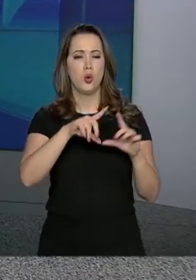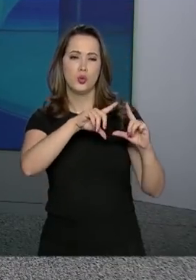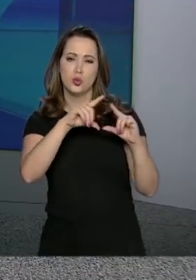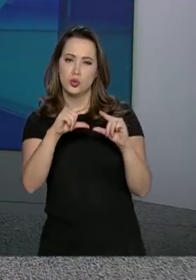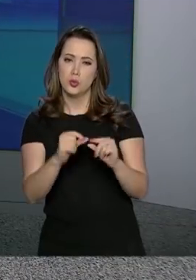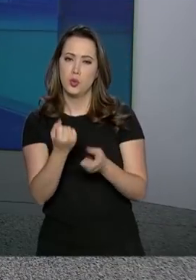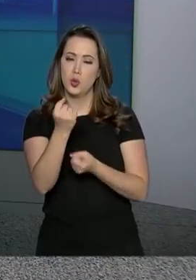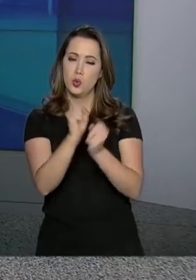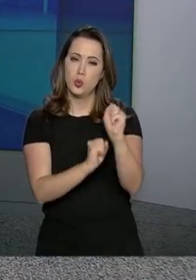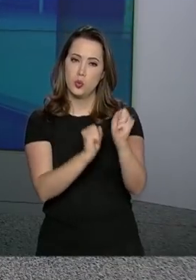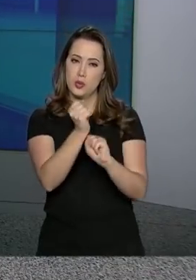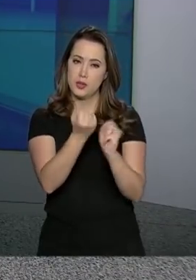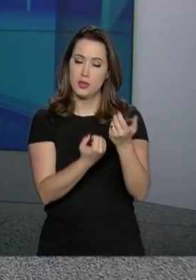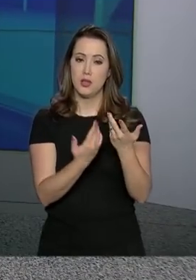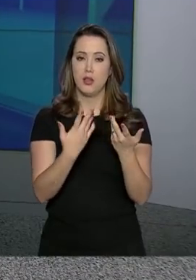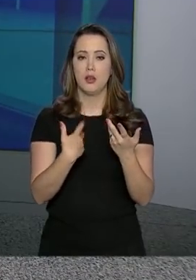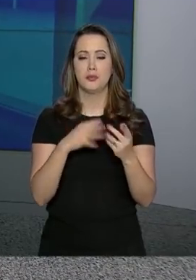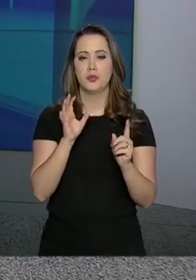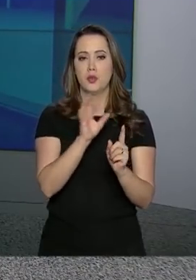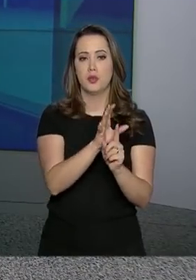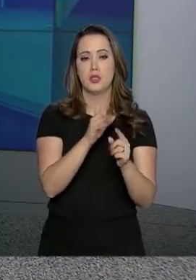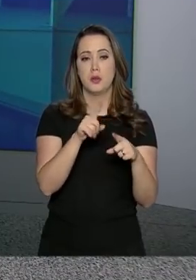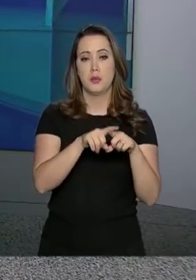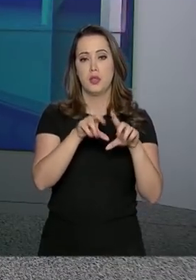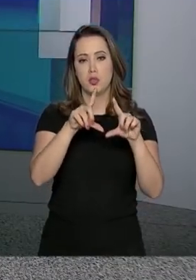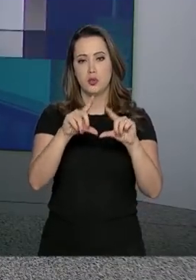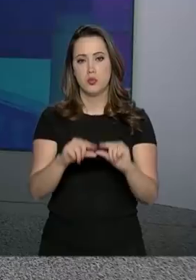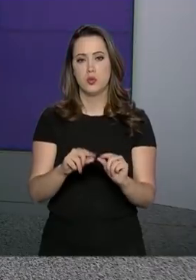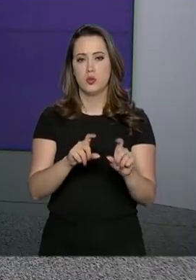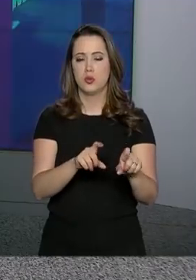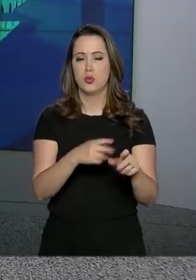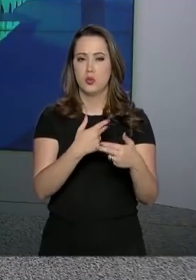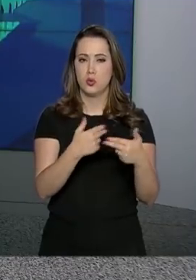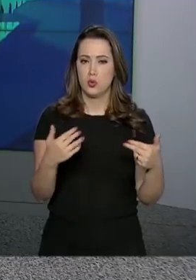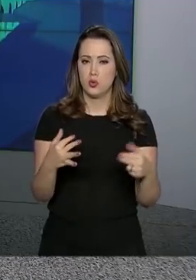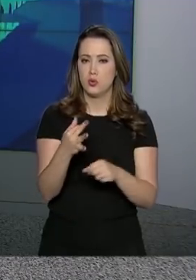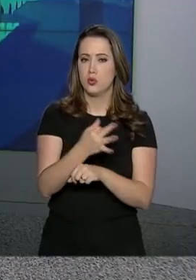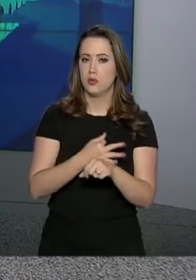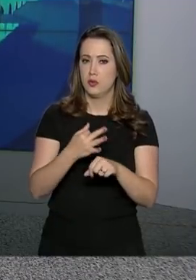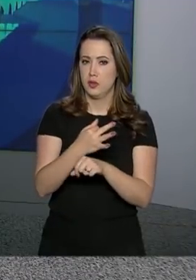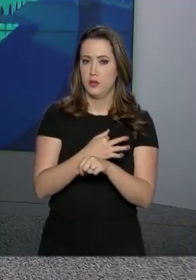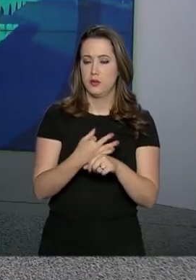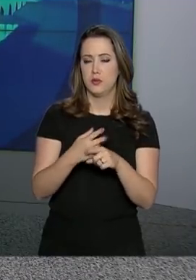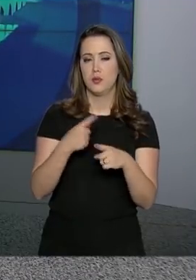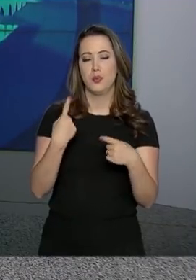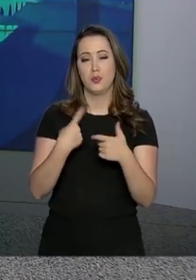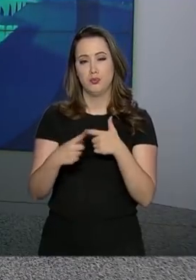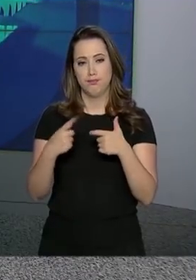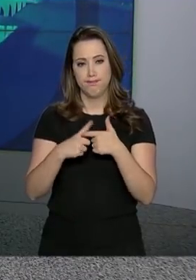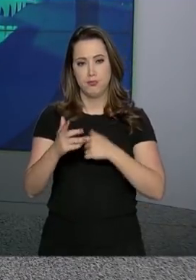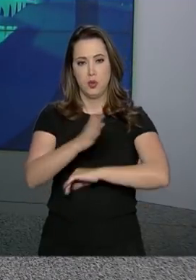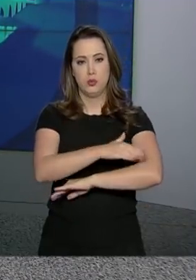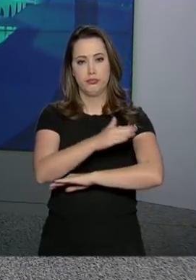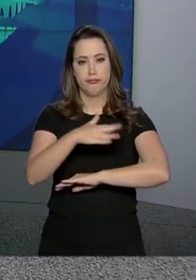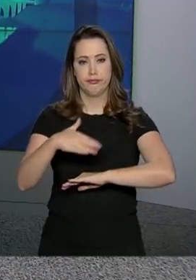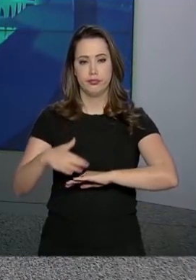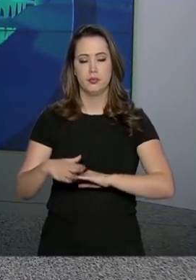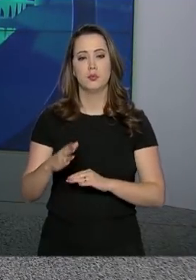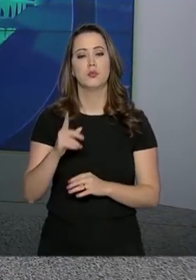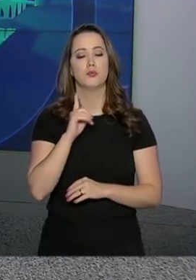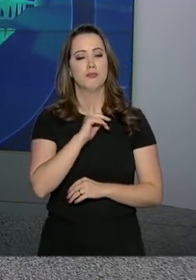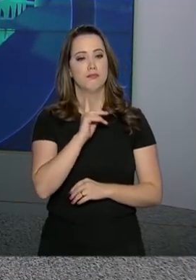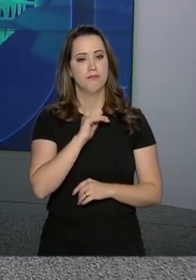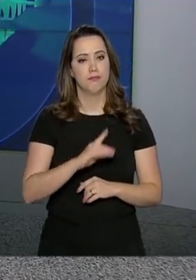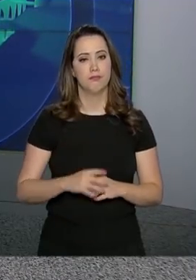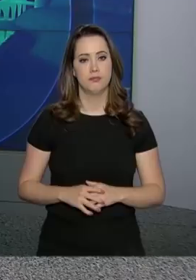indústrias extrativistas, pressionado pela queda na produção de minério de ferro relacionada ao rompimento da barragem